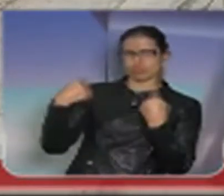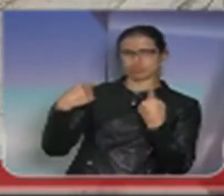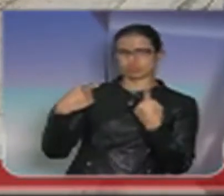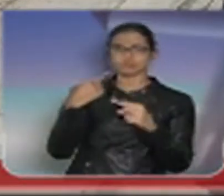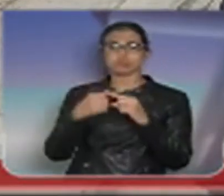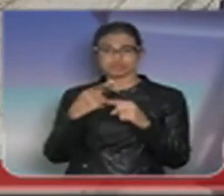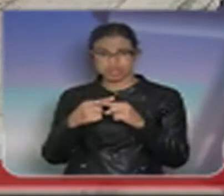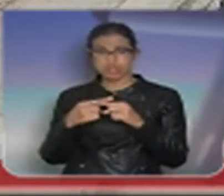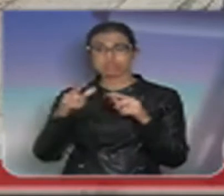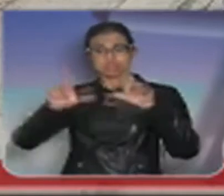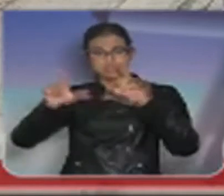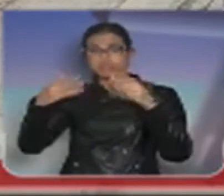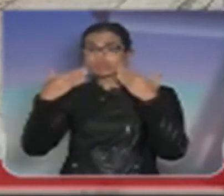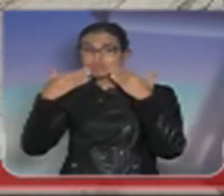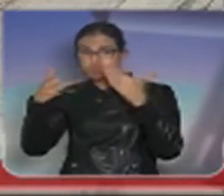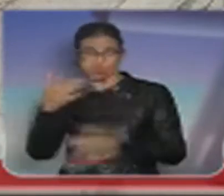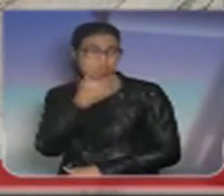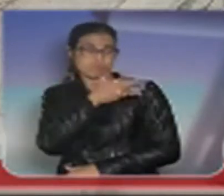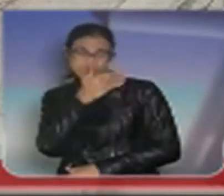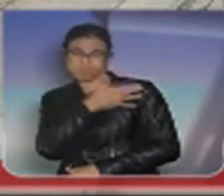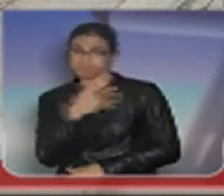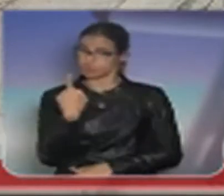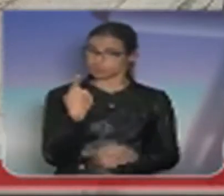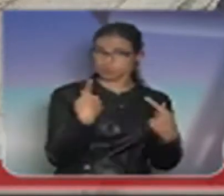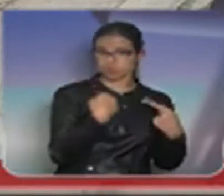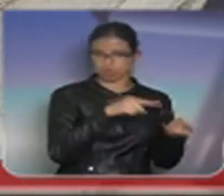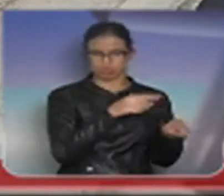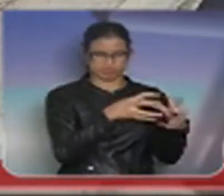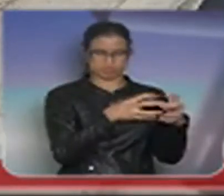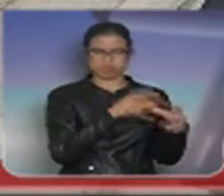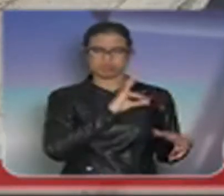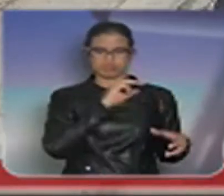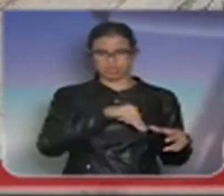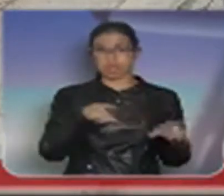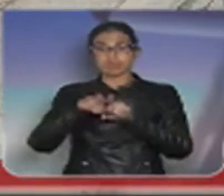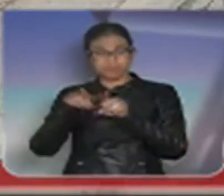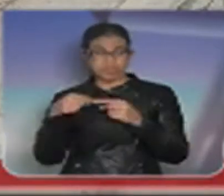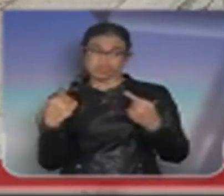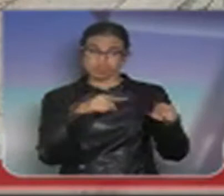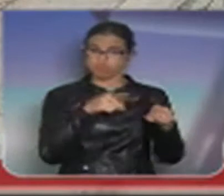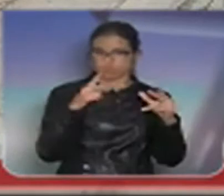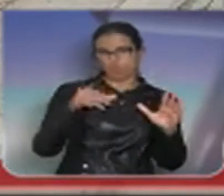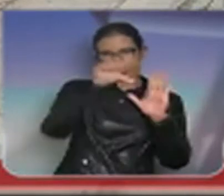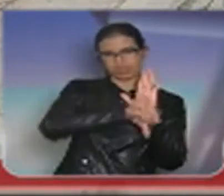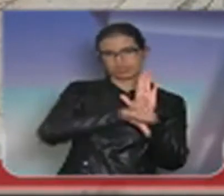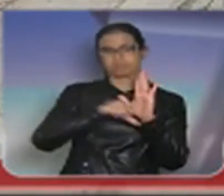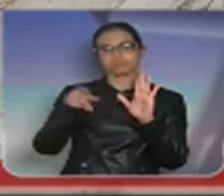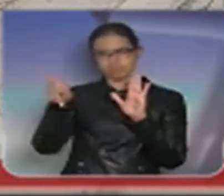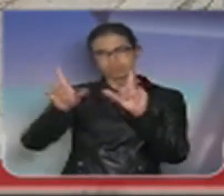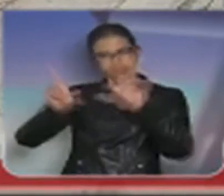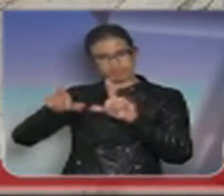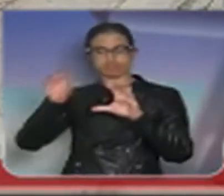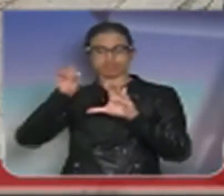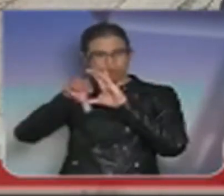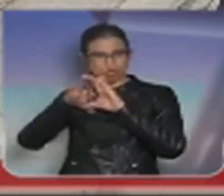covarde, preconceituosa e criminosa da rede Globo de televisão. Eu vou